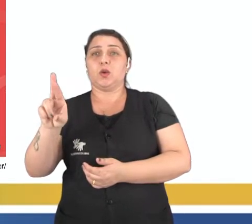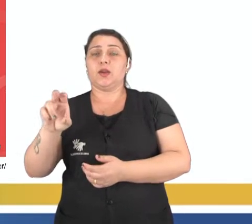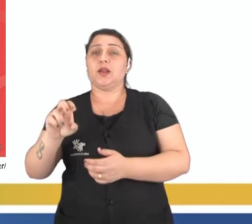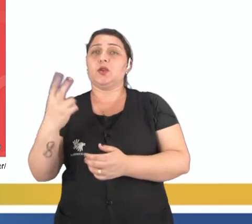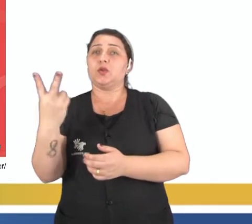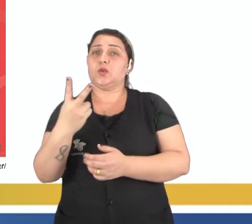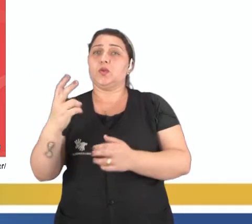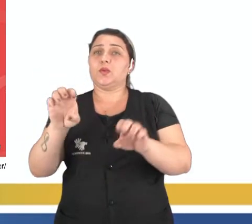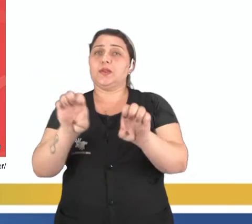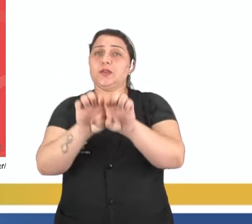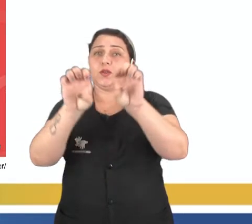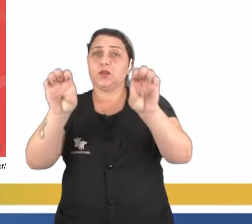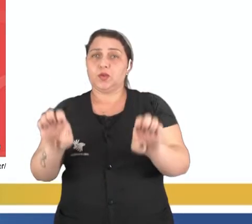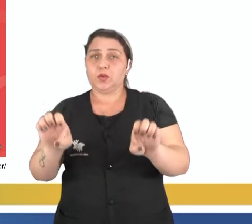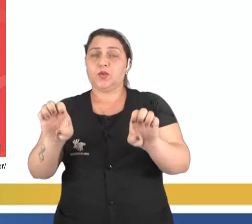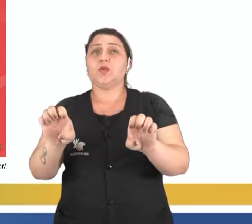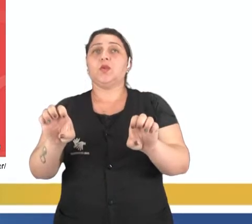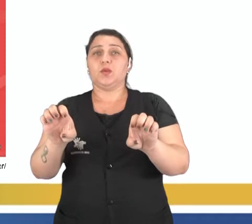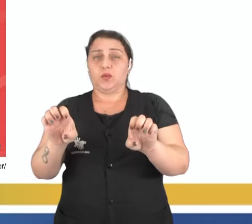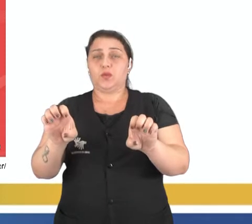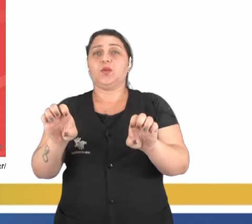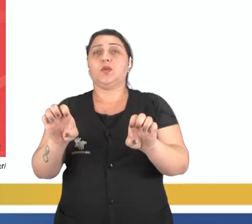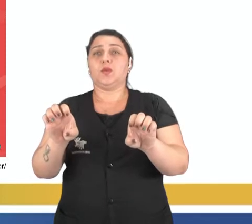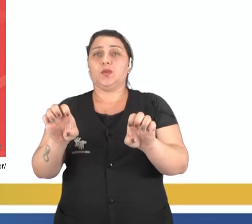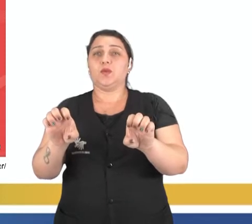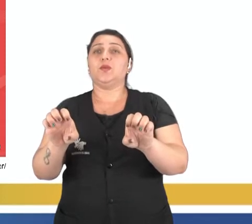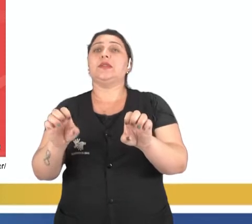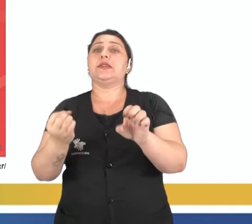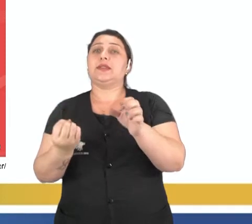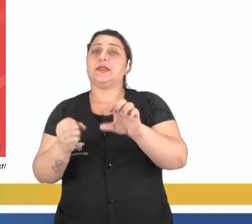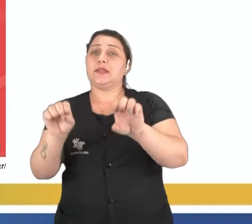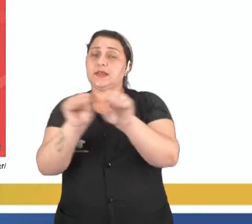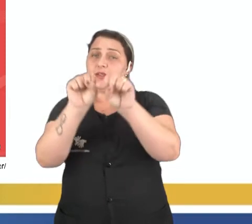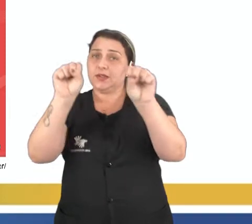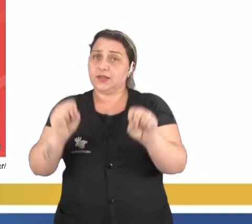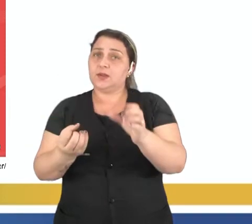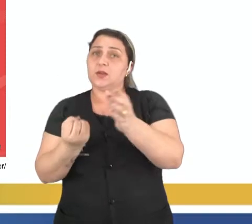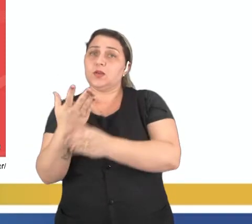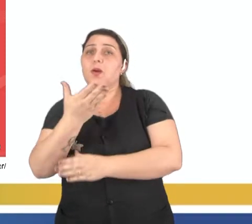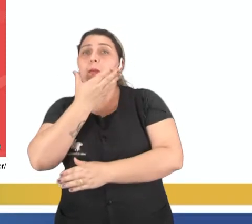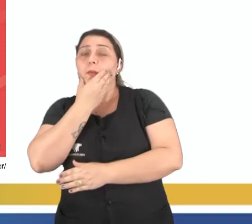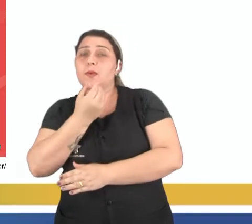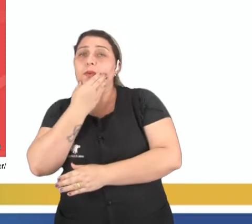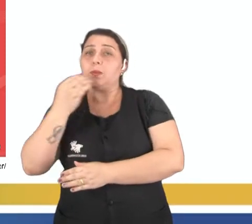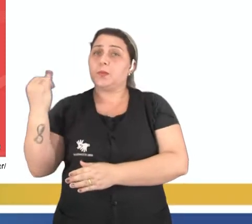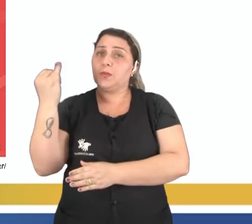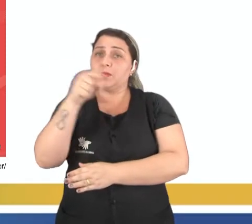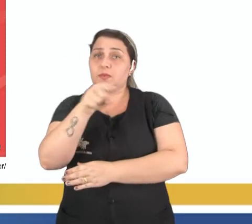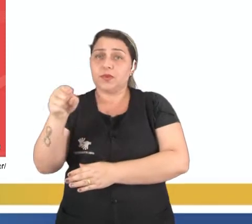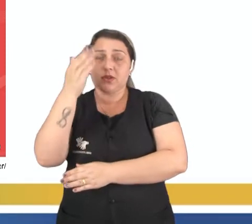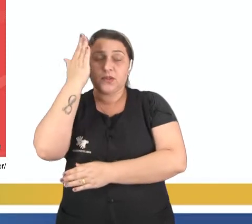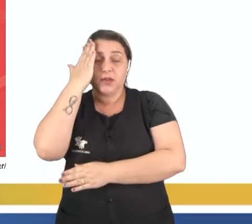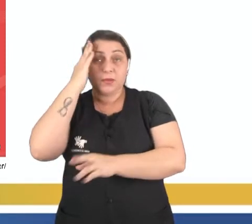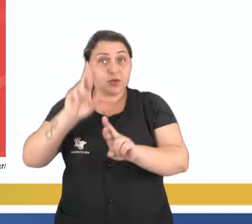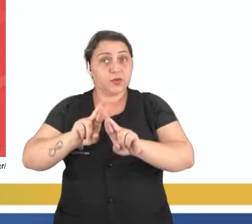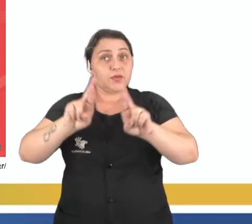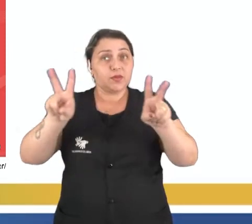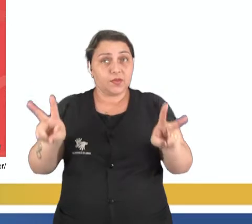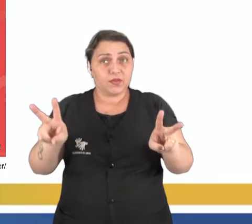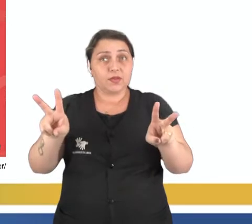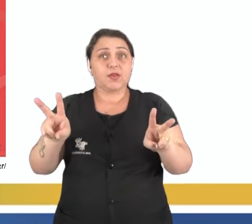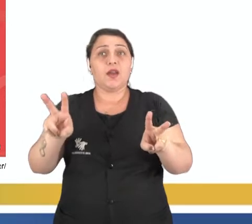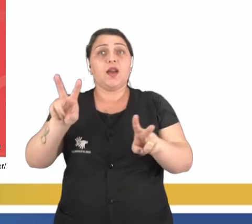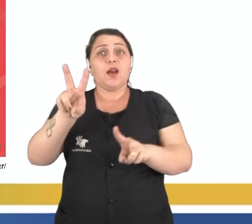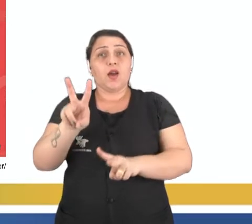que é homóloga ao pênis no sistema reprodutor masculino. E é muito importante que vocês saibam diferenciar